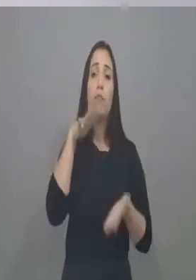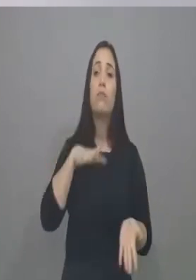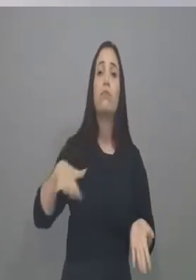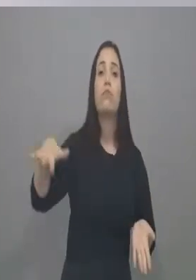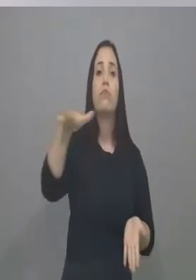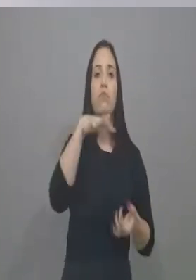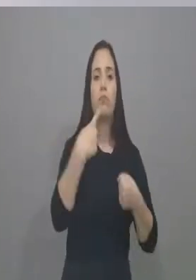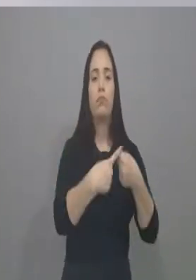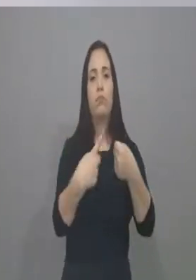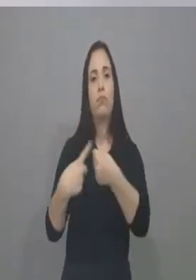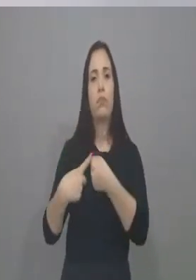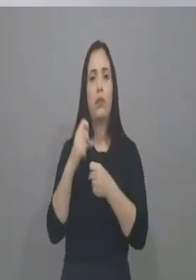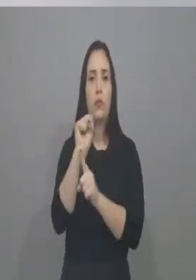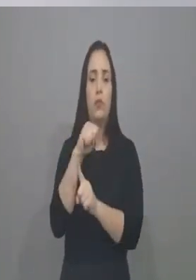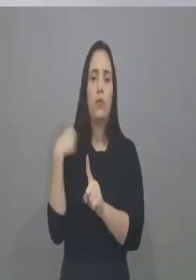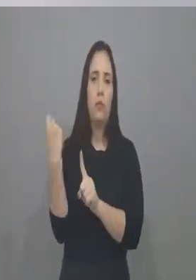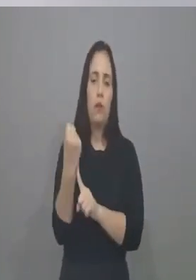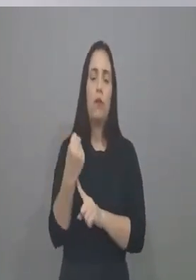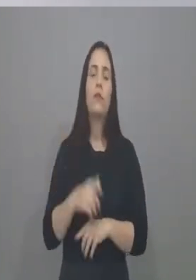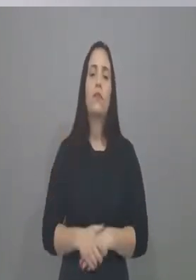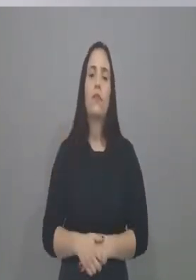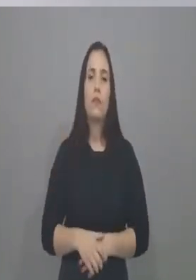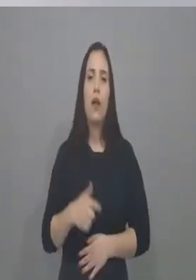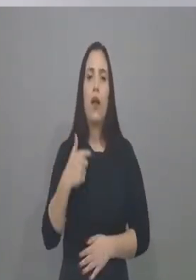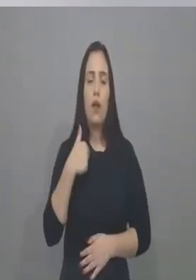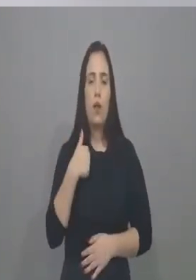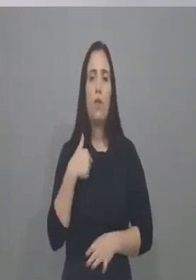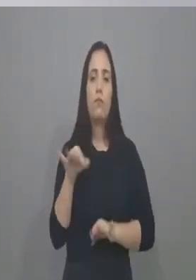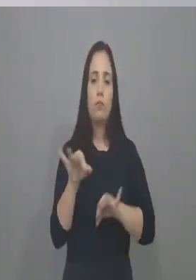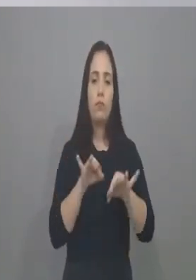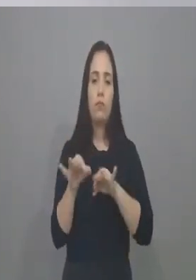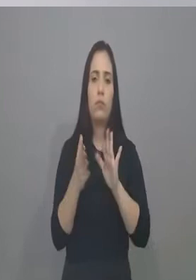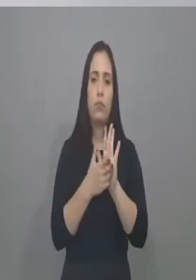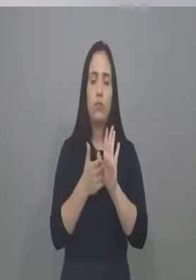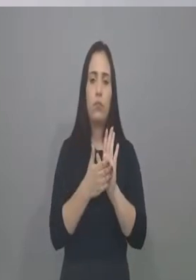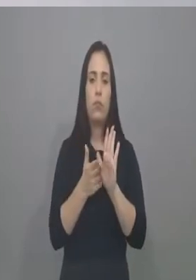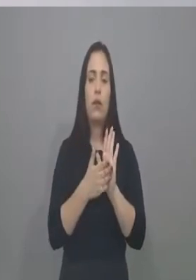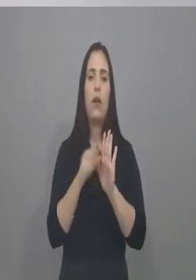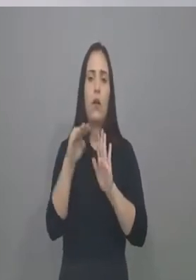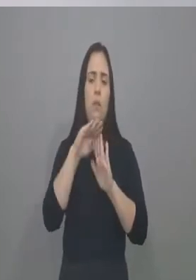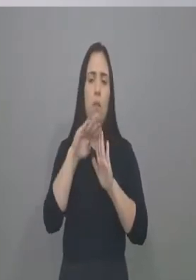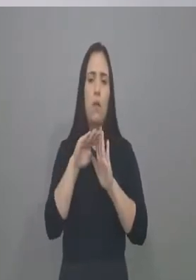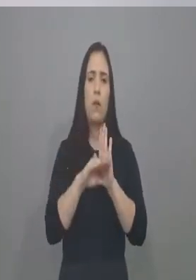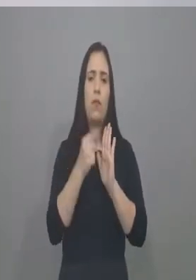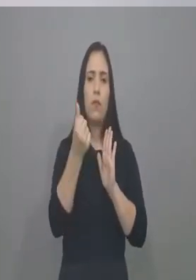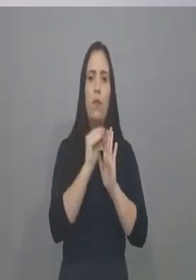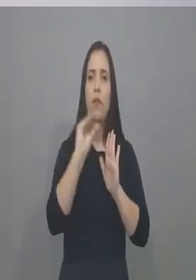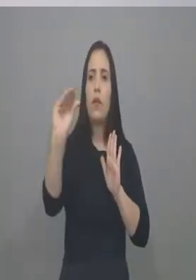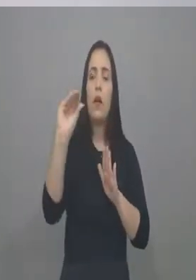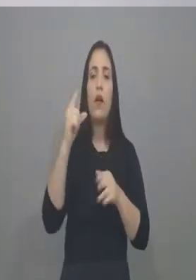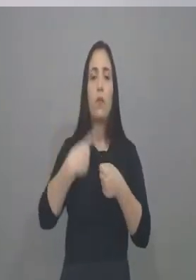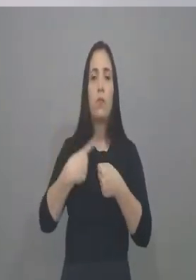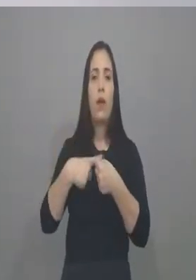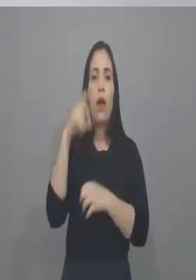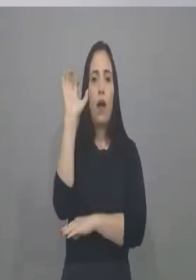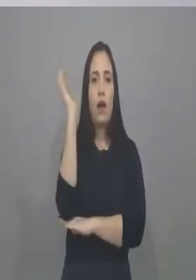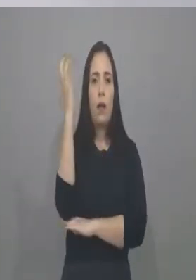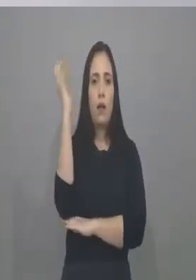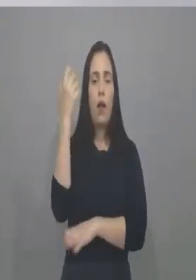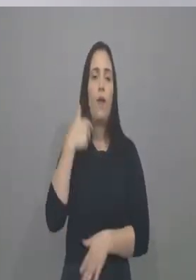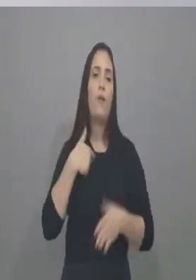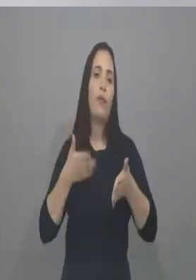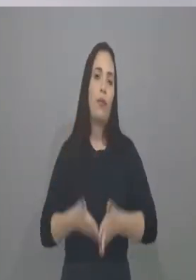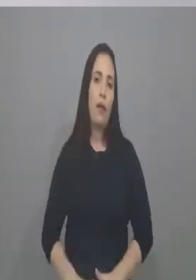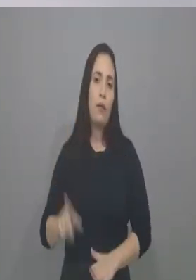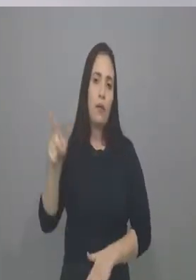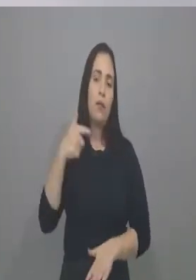municípios. Eu tive a oportunidade de colocar recursos, vários recursos para a cidade de Crateus, cidade onde eu